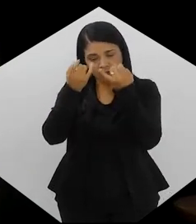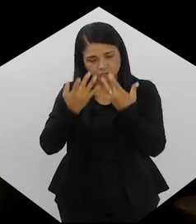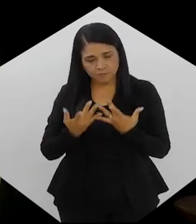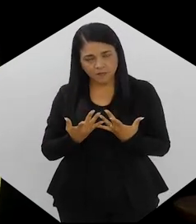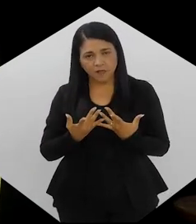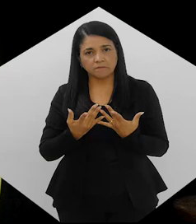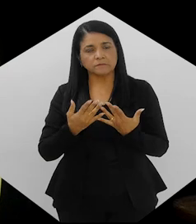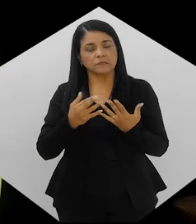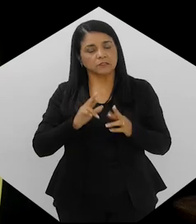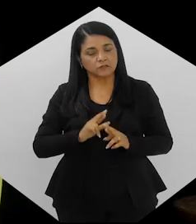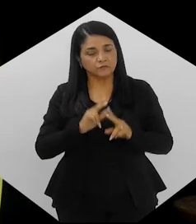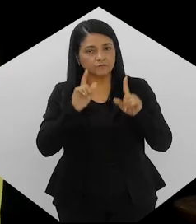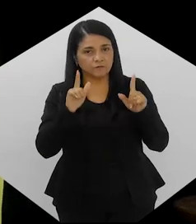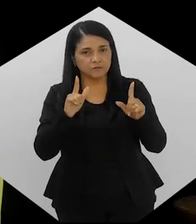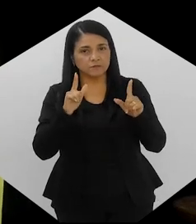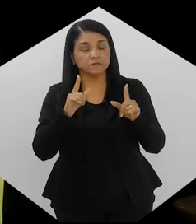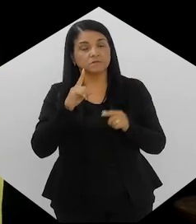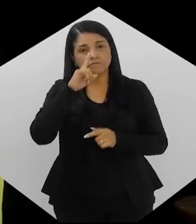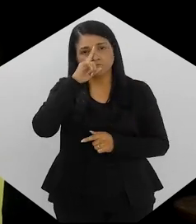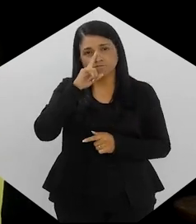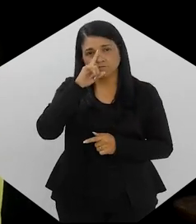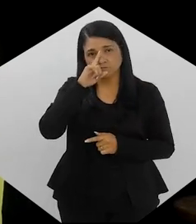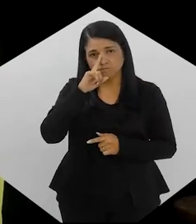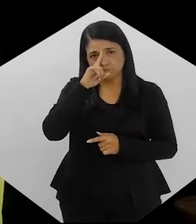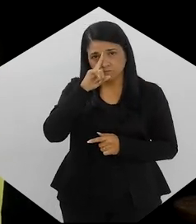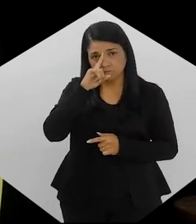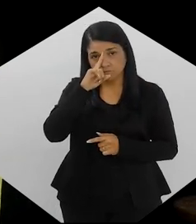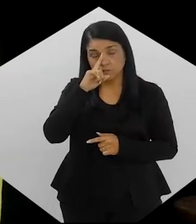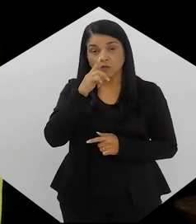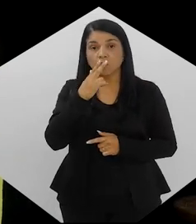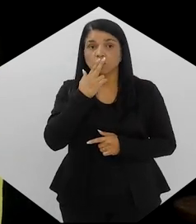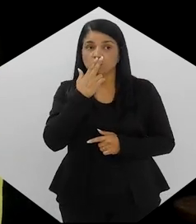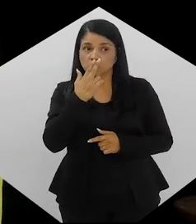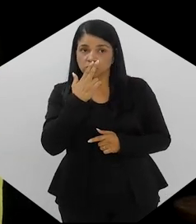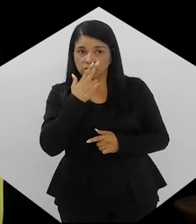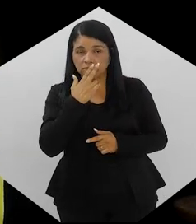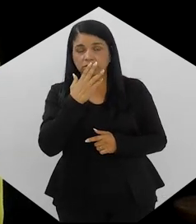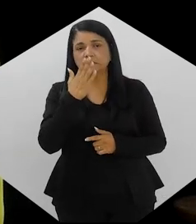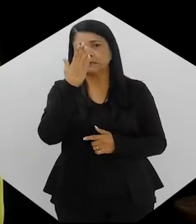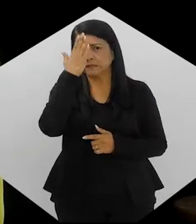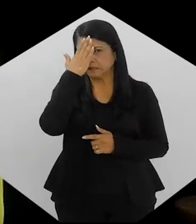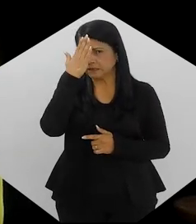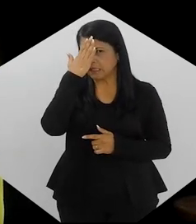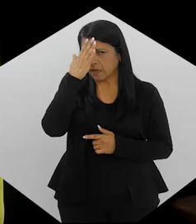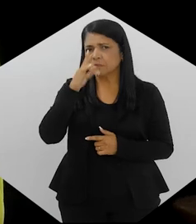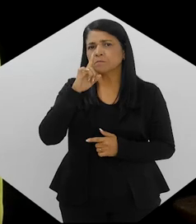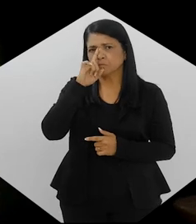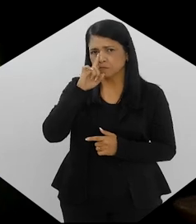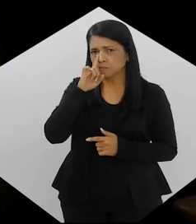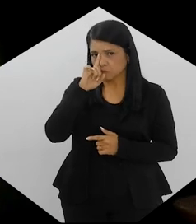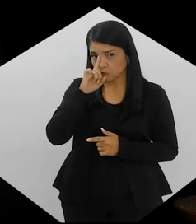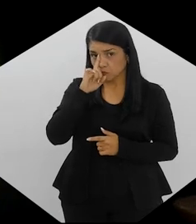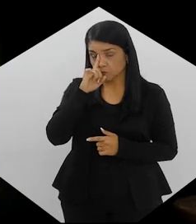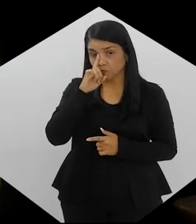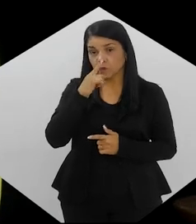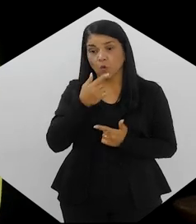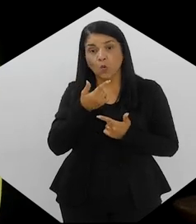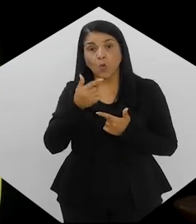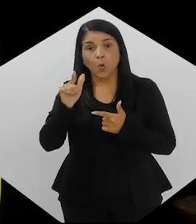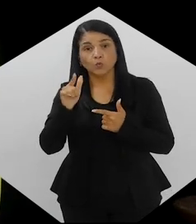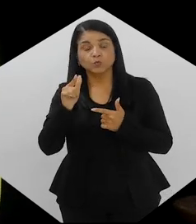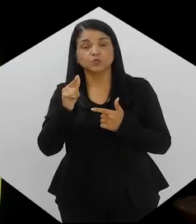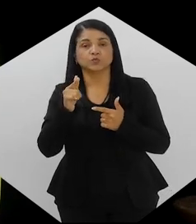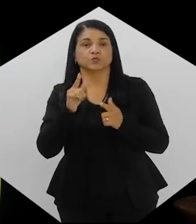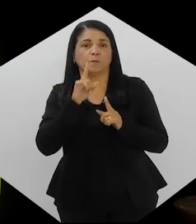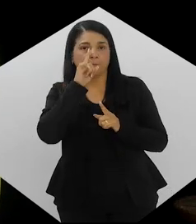uma diferenciação dos fatores de risco, porque o cigarro a gente já viu aí que é o maior fator de risco, mas existem outros